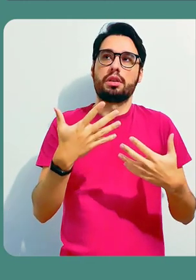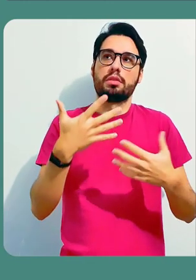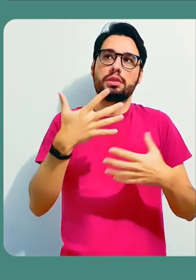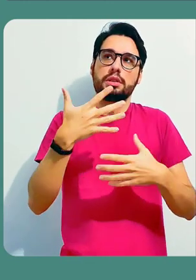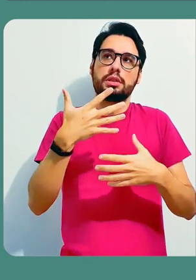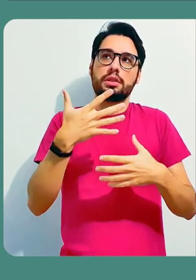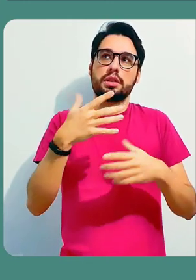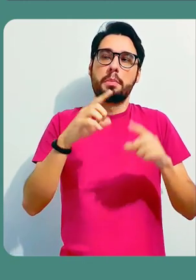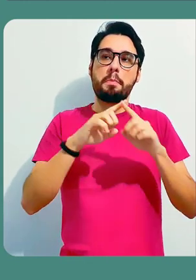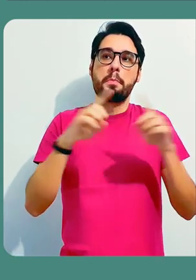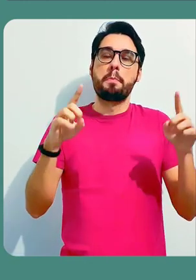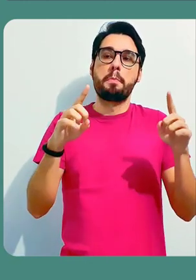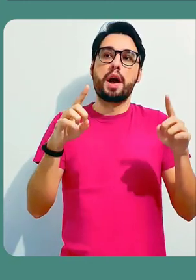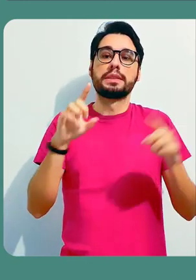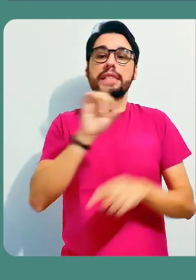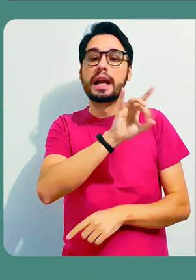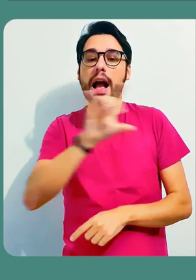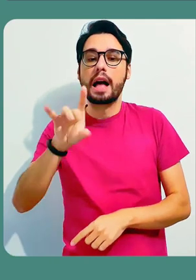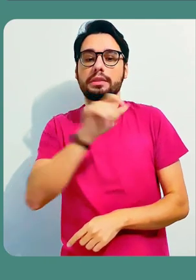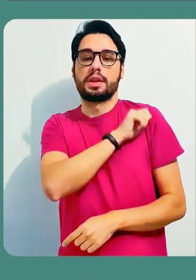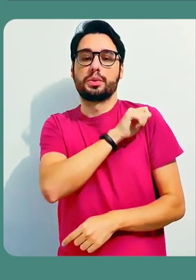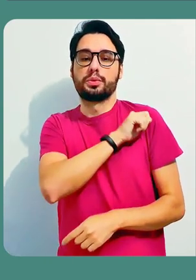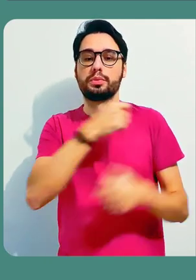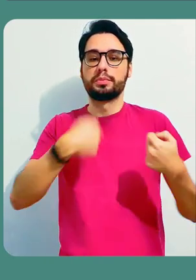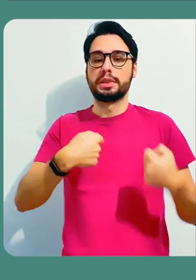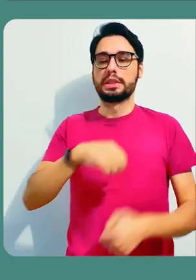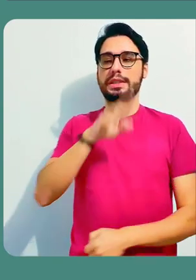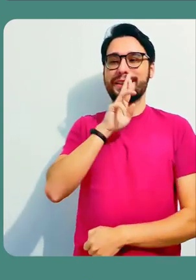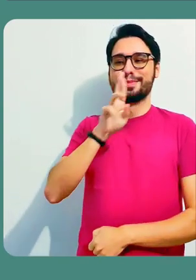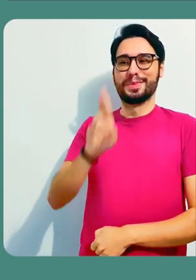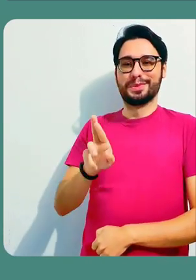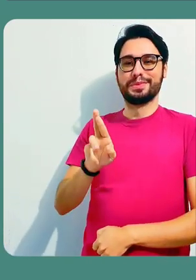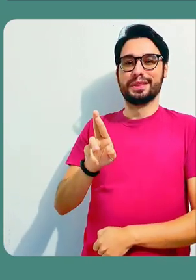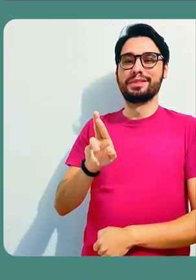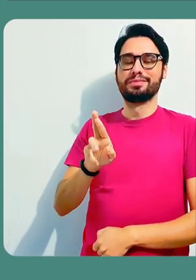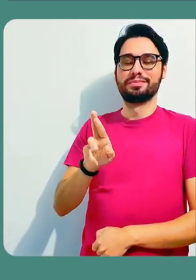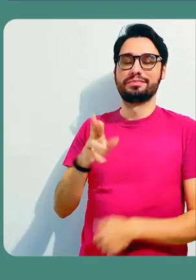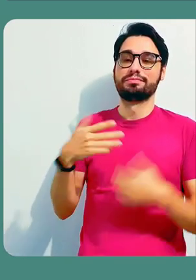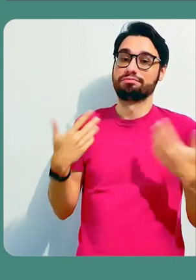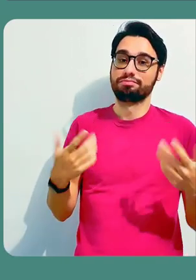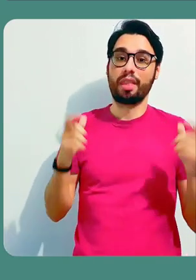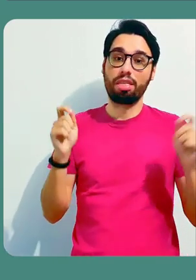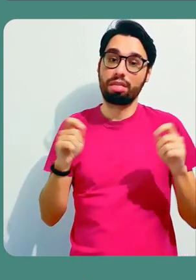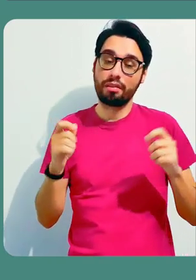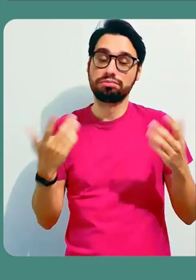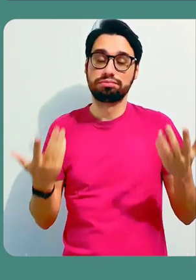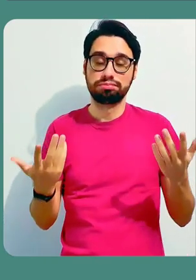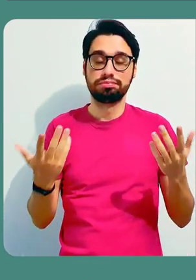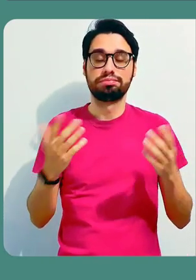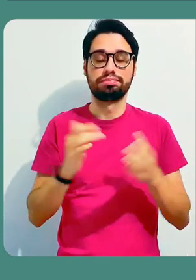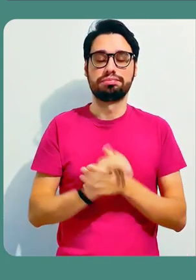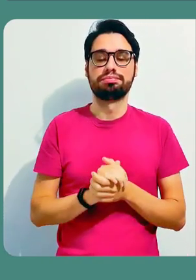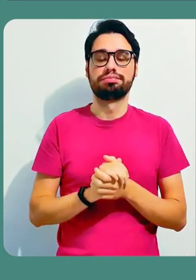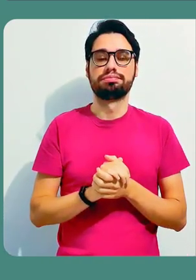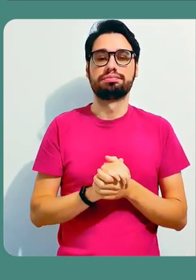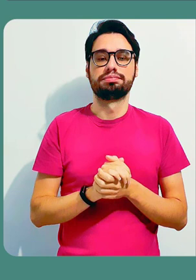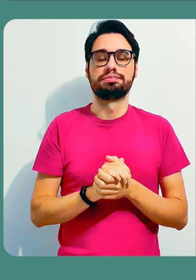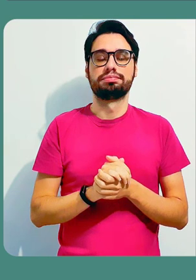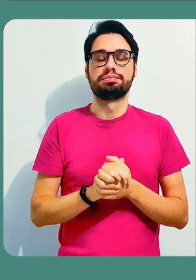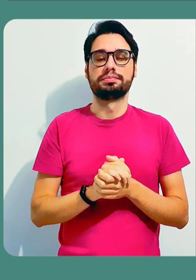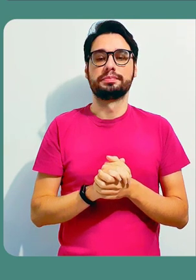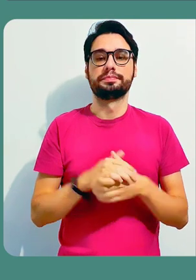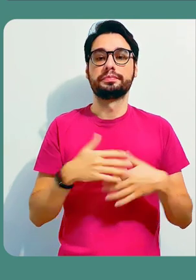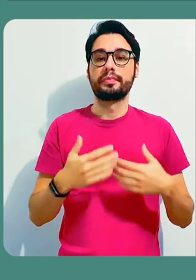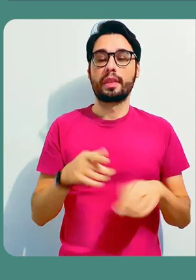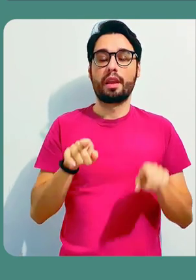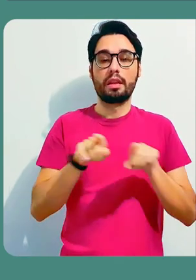colocar um problema matemático, por exemplo. E os alunos vinculados a este quadro, então, terão a possibilidade de fazer